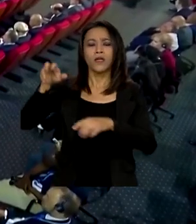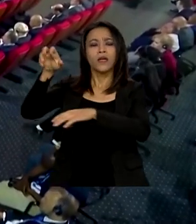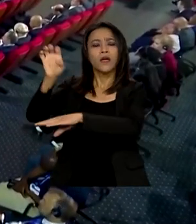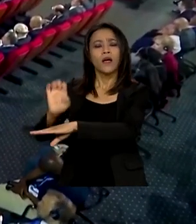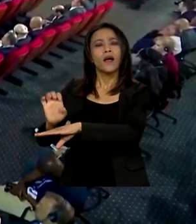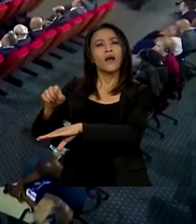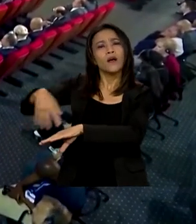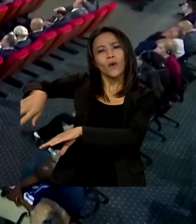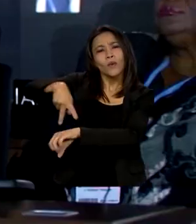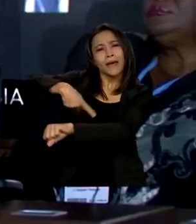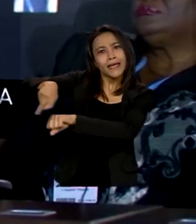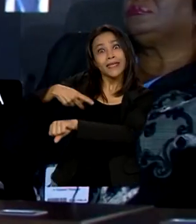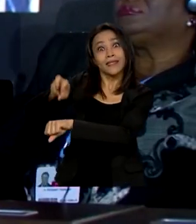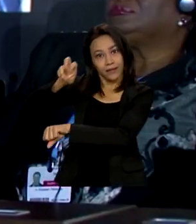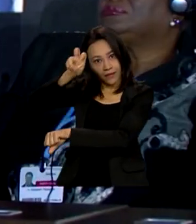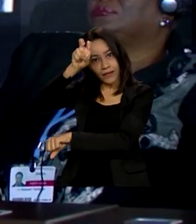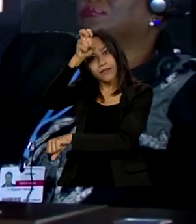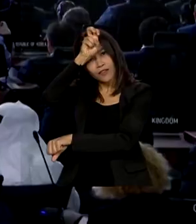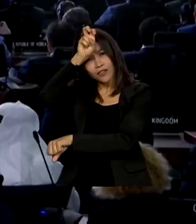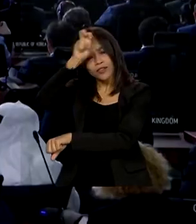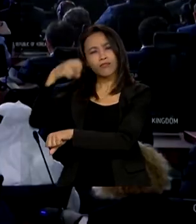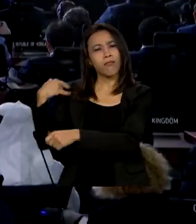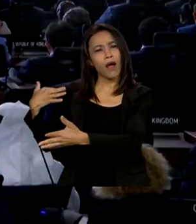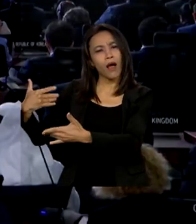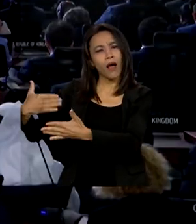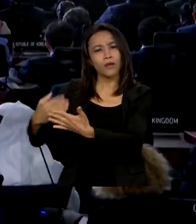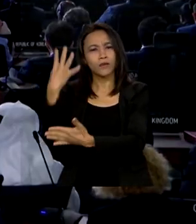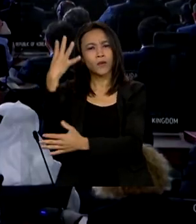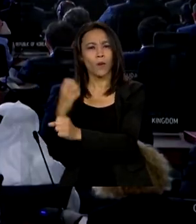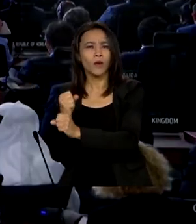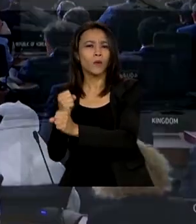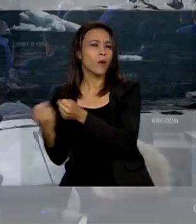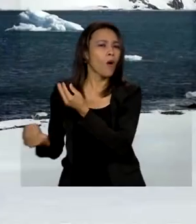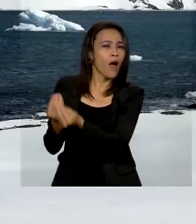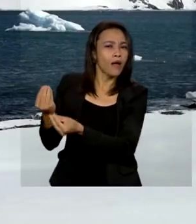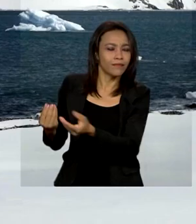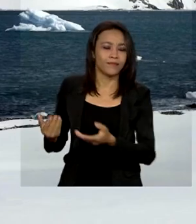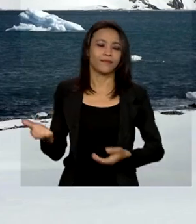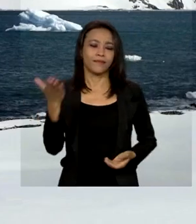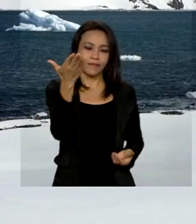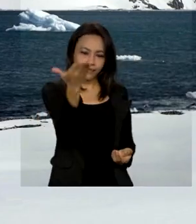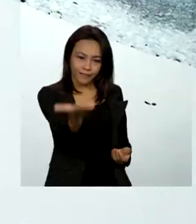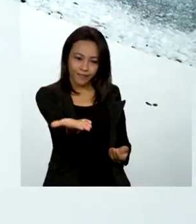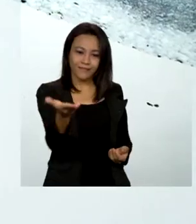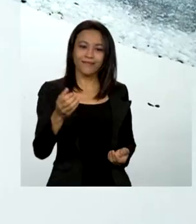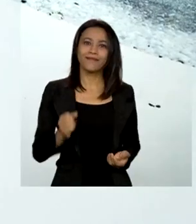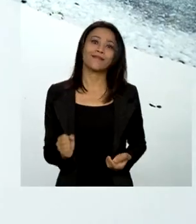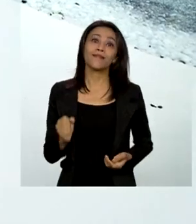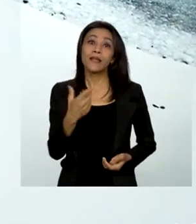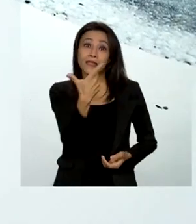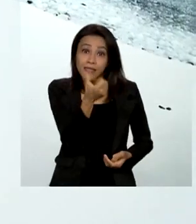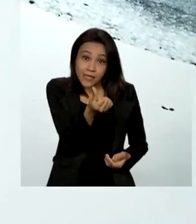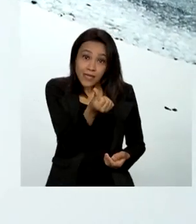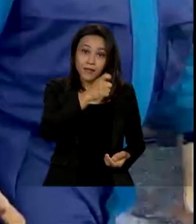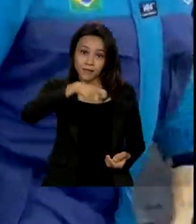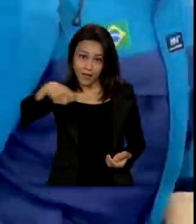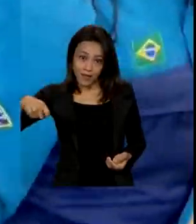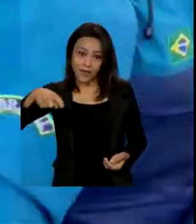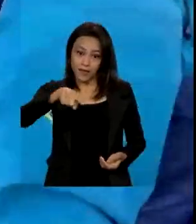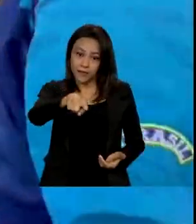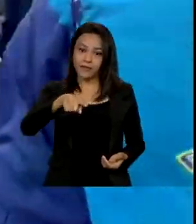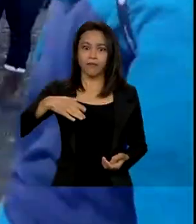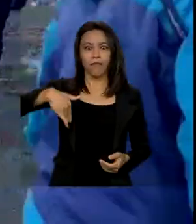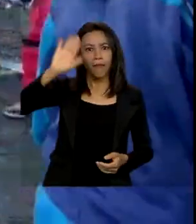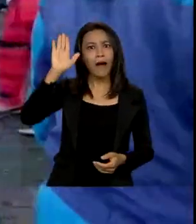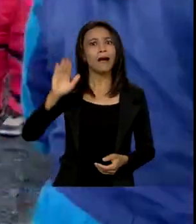sustentáveis desenvolvidas nos últimos quatro anos. Operação Antártica. Durante seis meses, mais